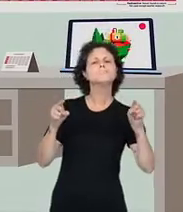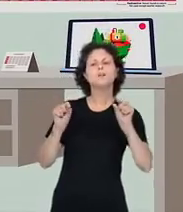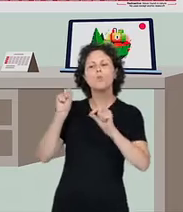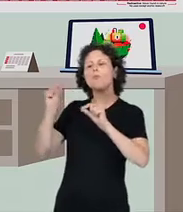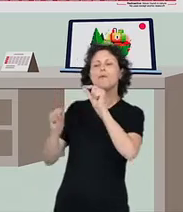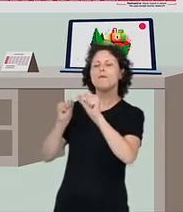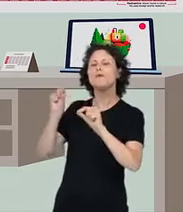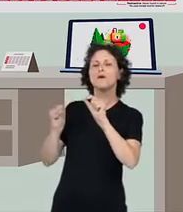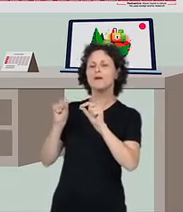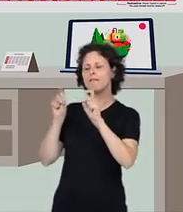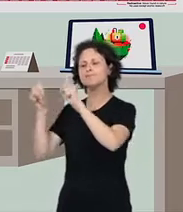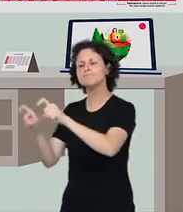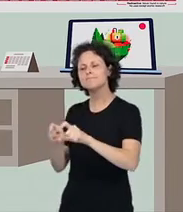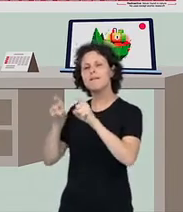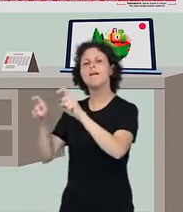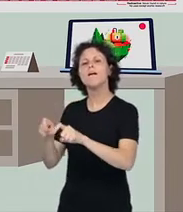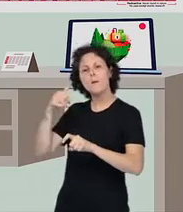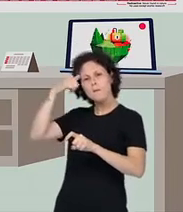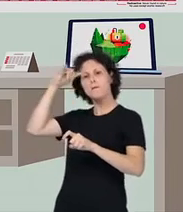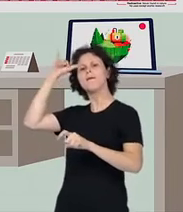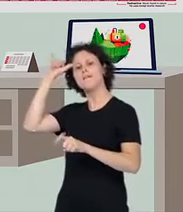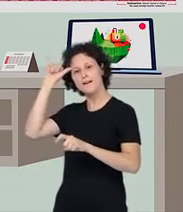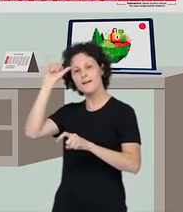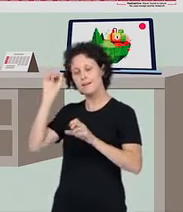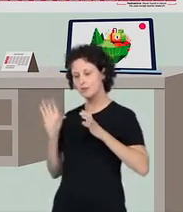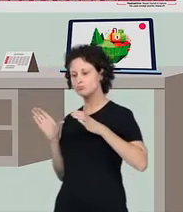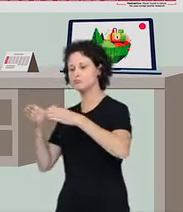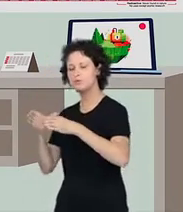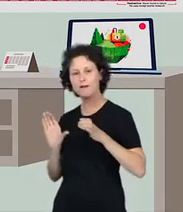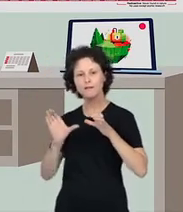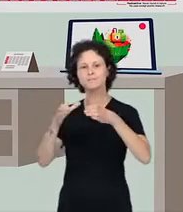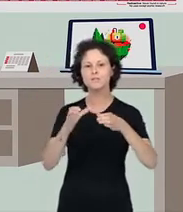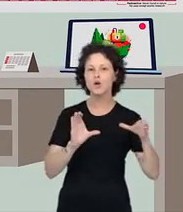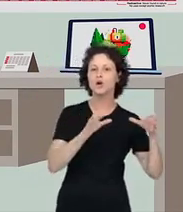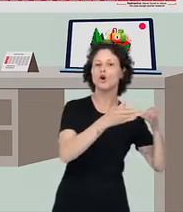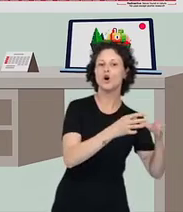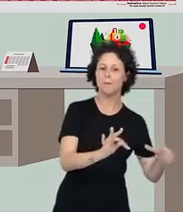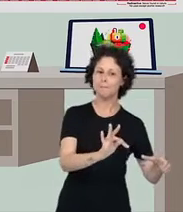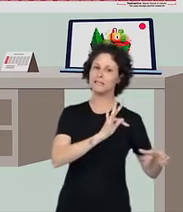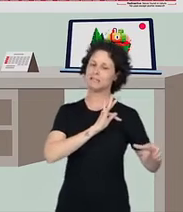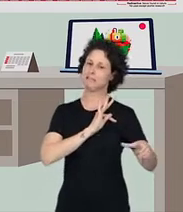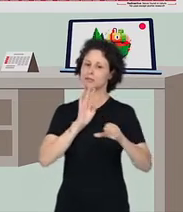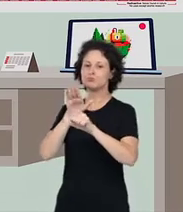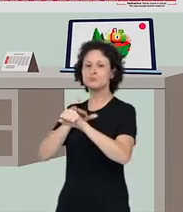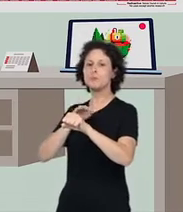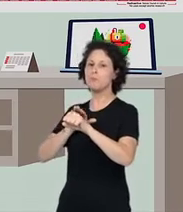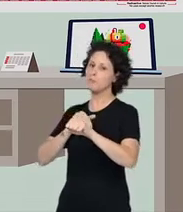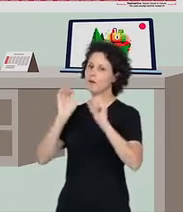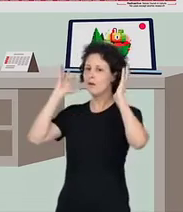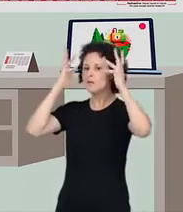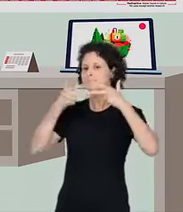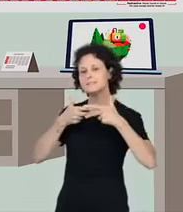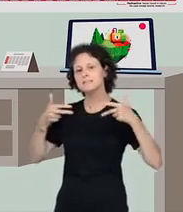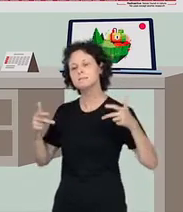afinal de contas, você sabe o que é pecuária? A pecuária é um conjunto de técnicas usadas para a criação de animais que